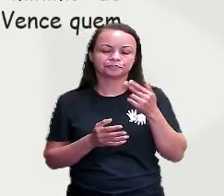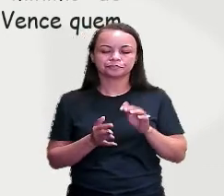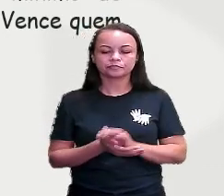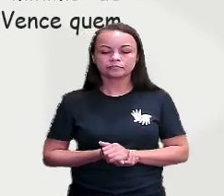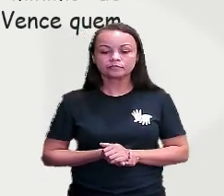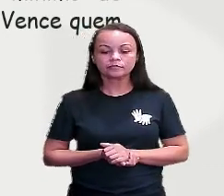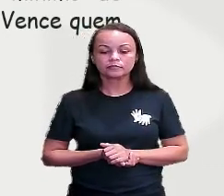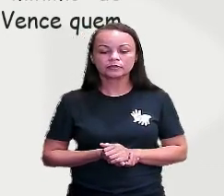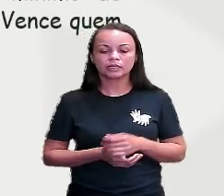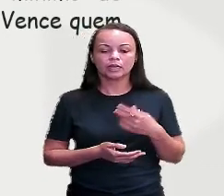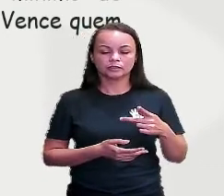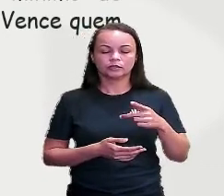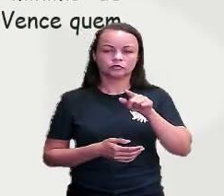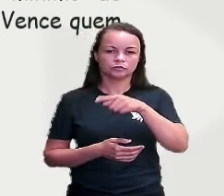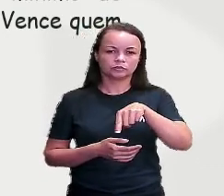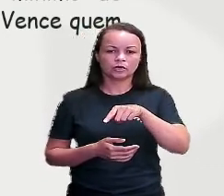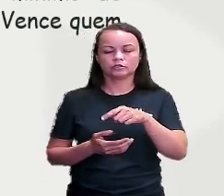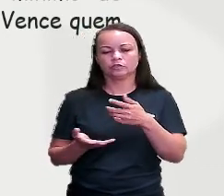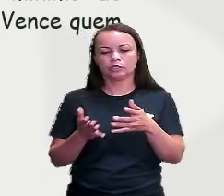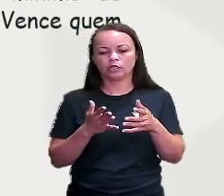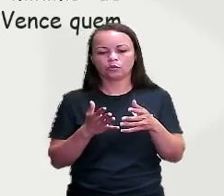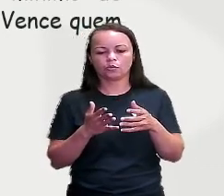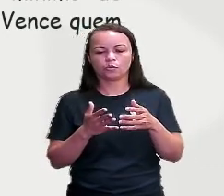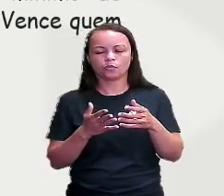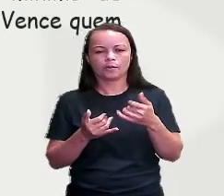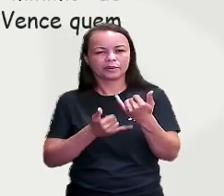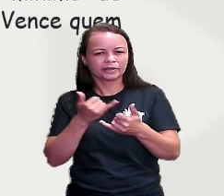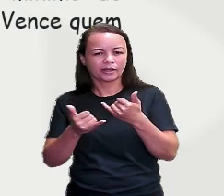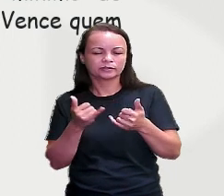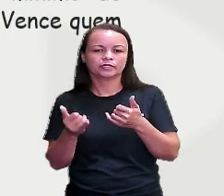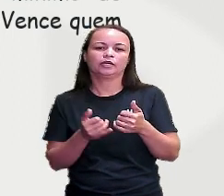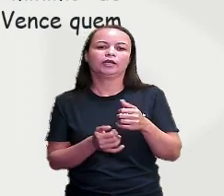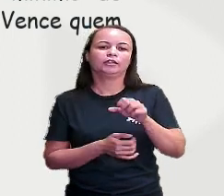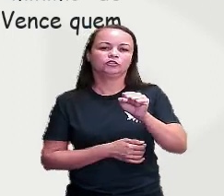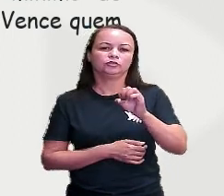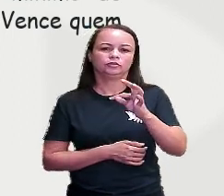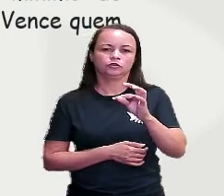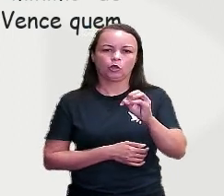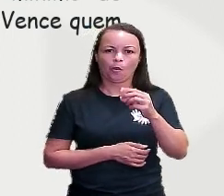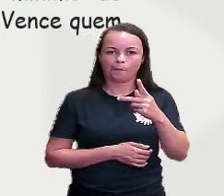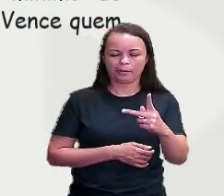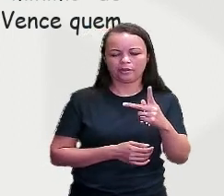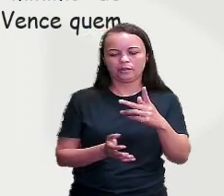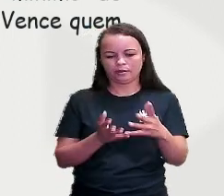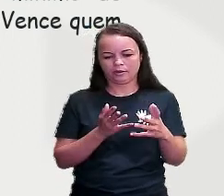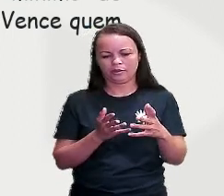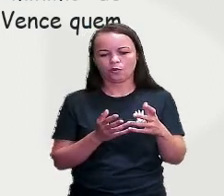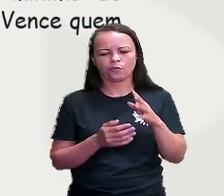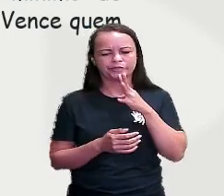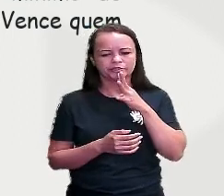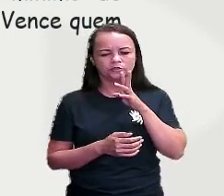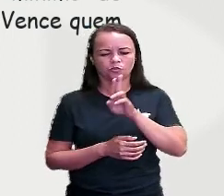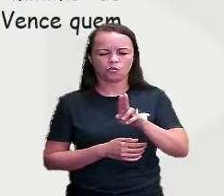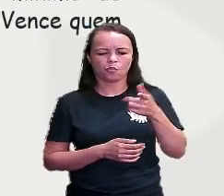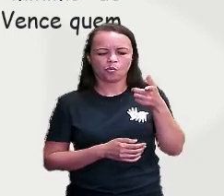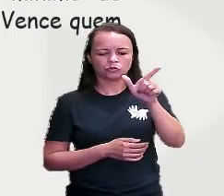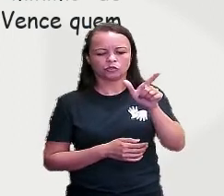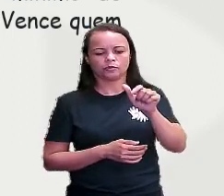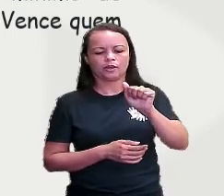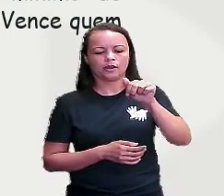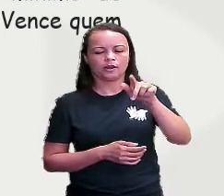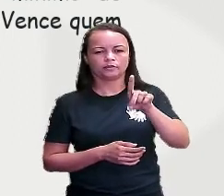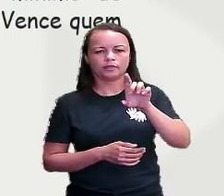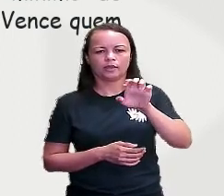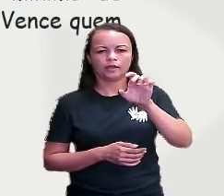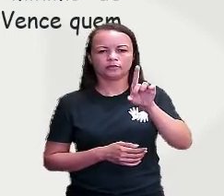Tem um jogo chamado Stop, também é conhecido como Adedonha, ou Adedanha, é uma brincadeira em grupo, no qual os